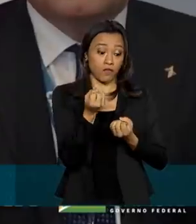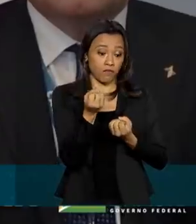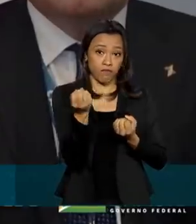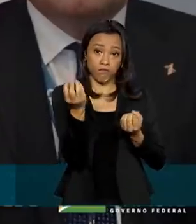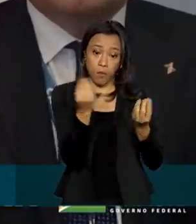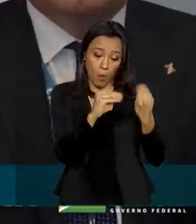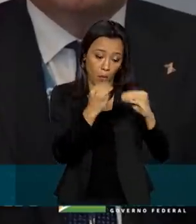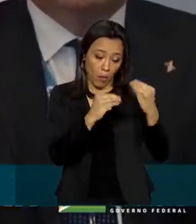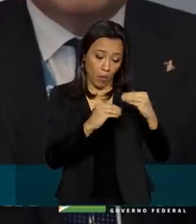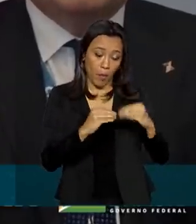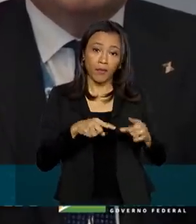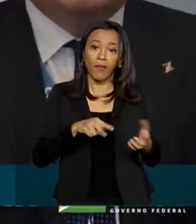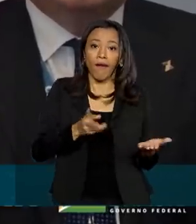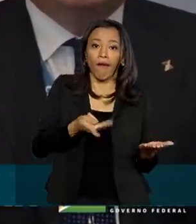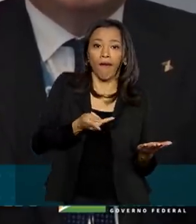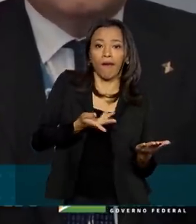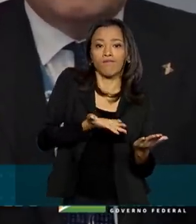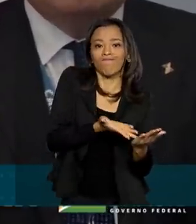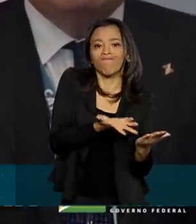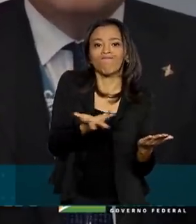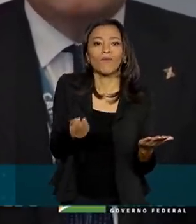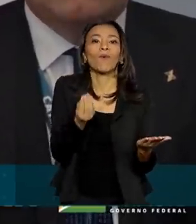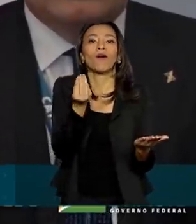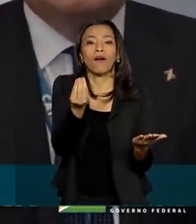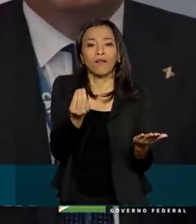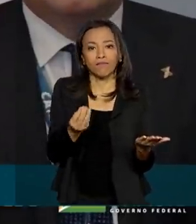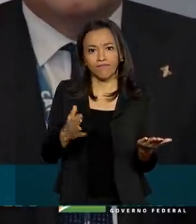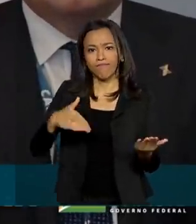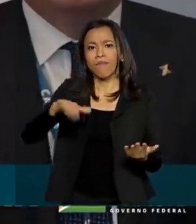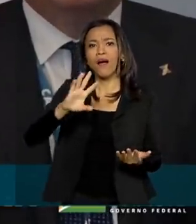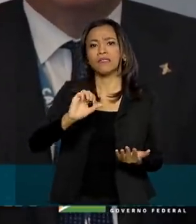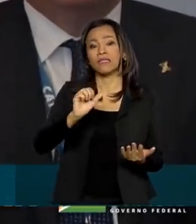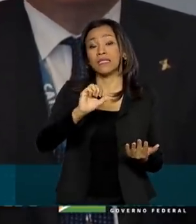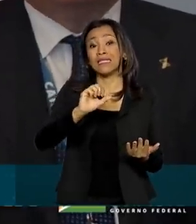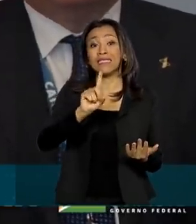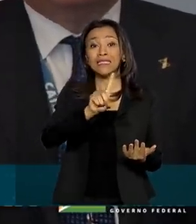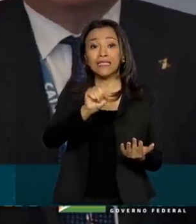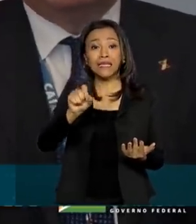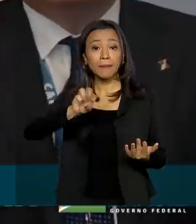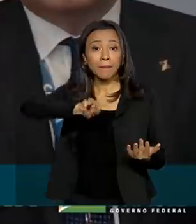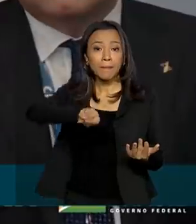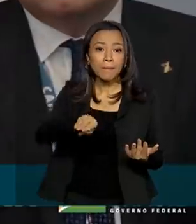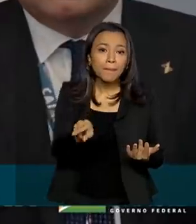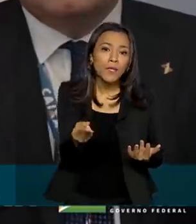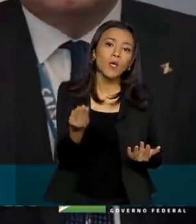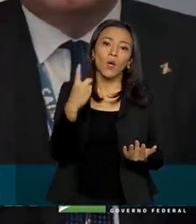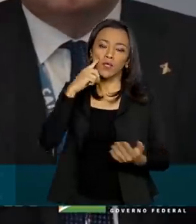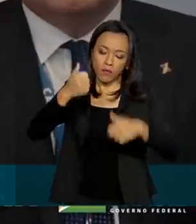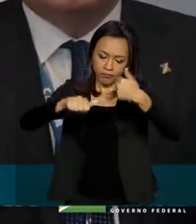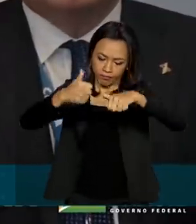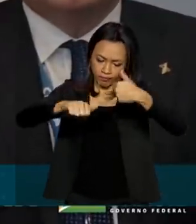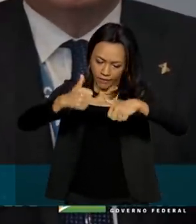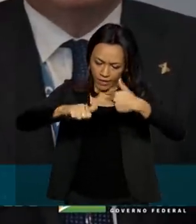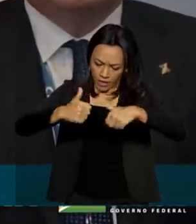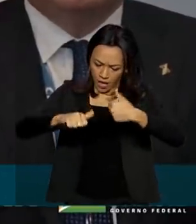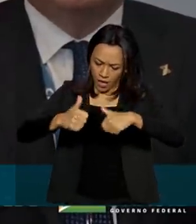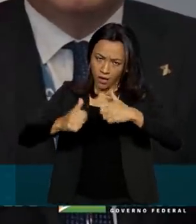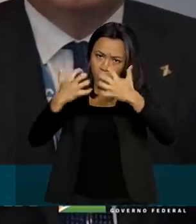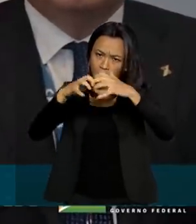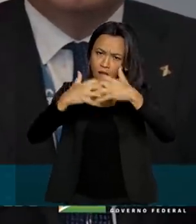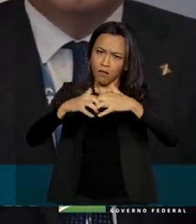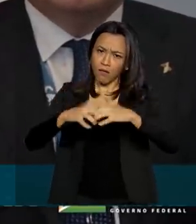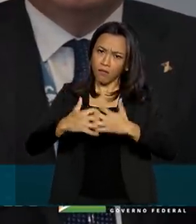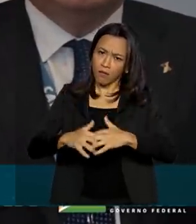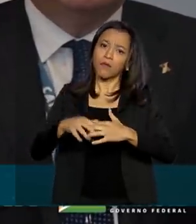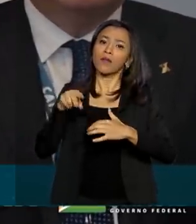até porque com mais de 100 milhões de análises, todas as análises são realizadas via